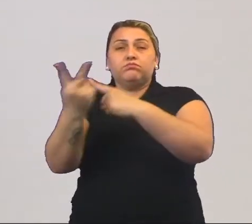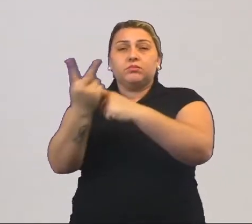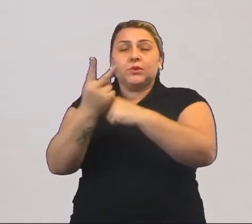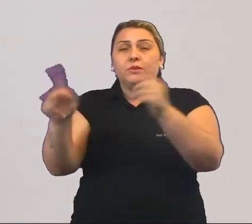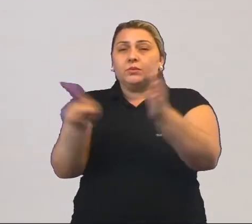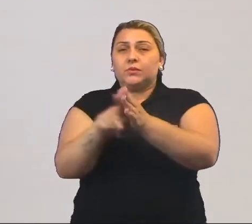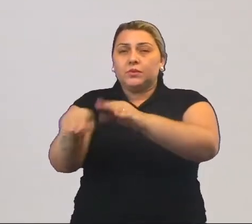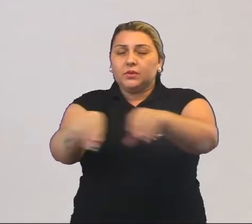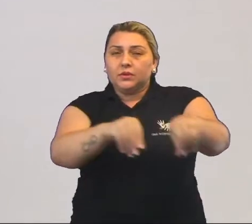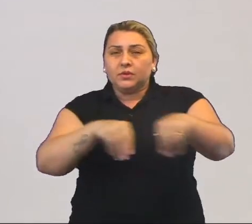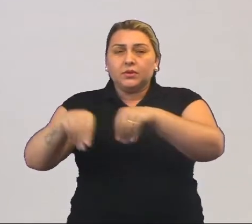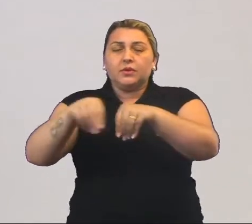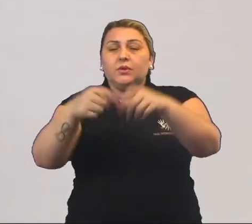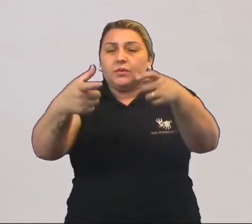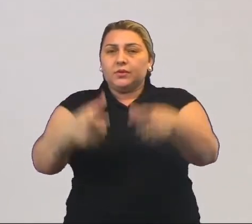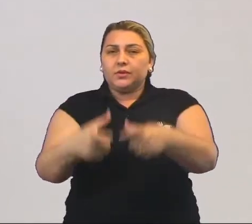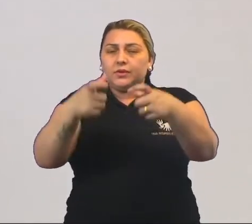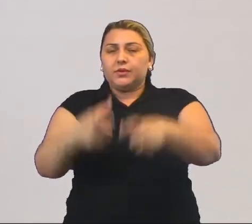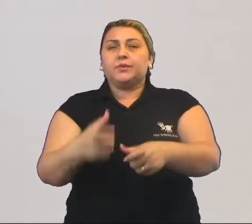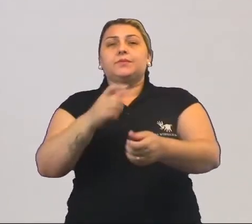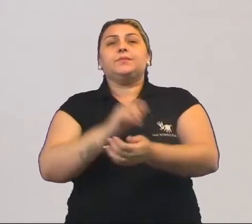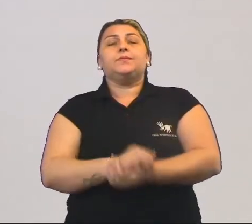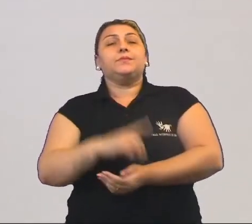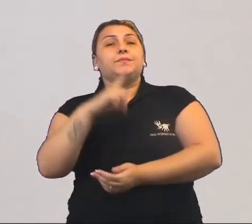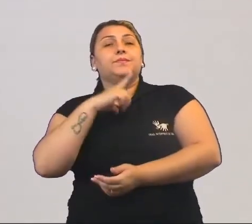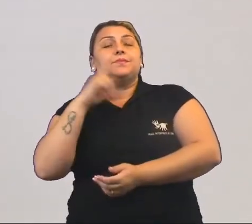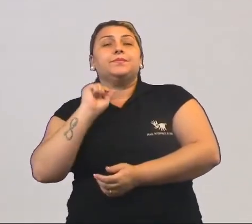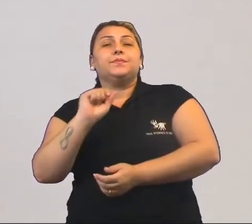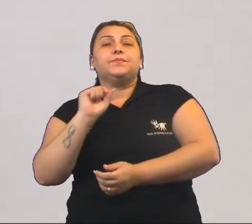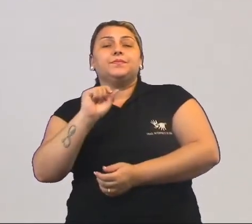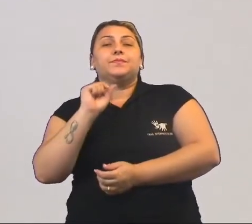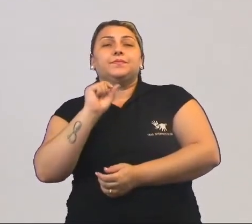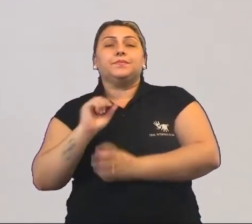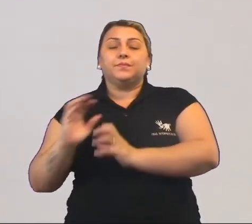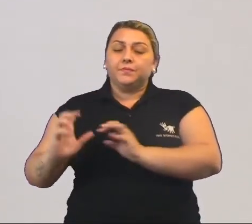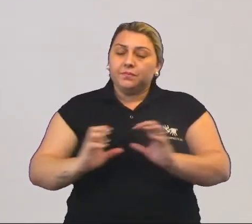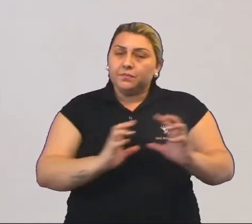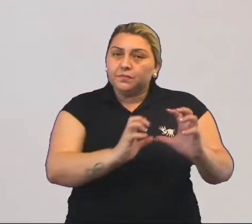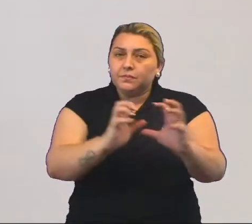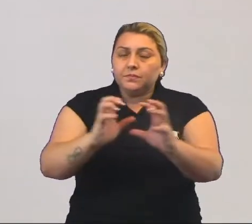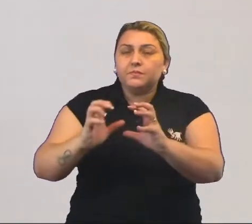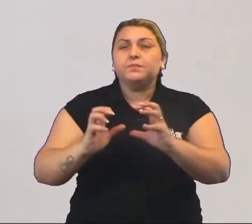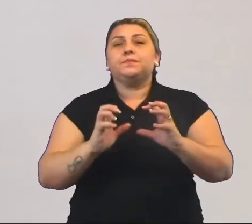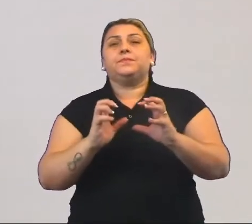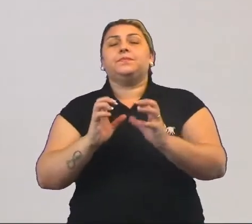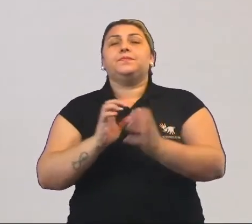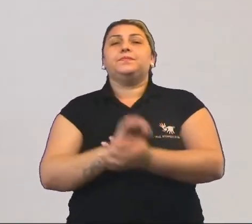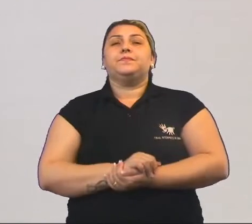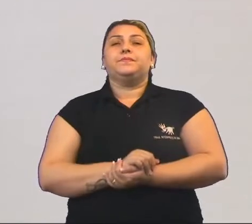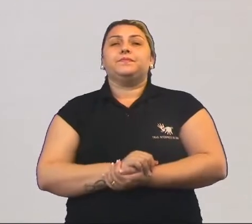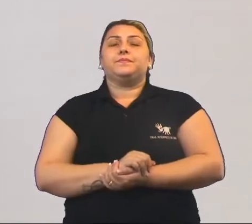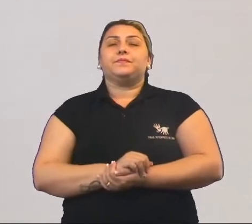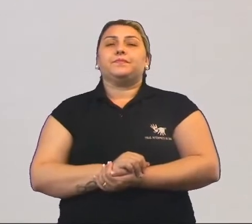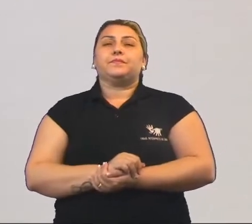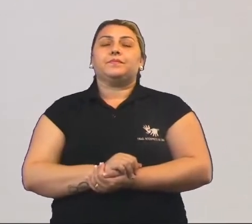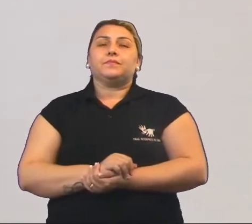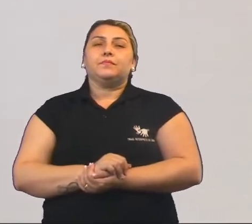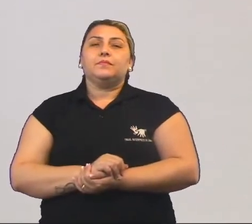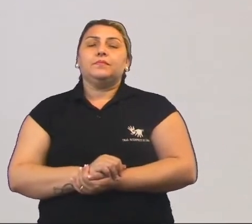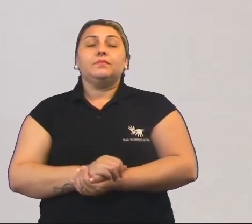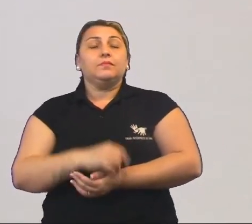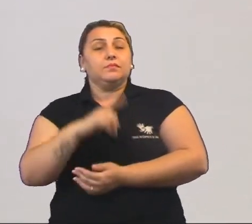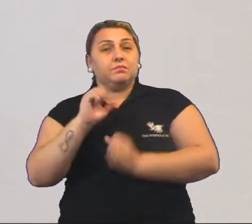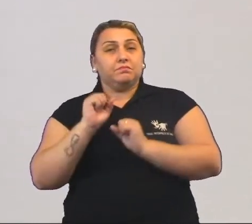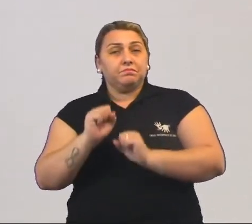suas terras, proteger o seu local. Então, eles tiveram, acabaram tendo por muitos, por vários momentos, vários conflitos para que